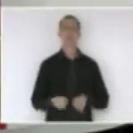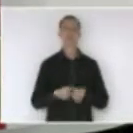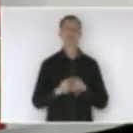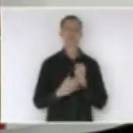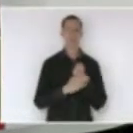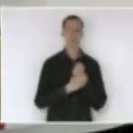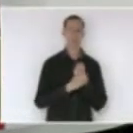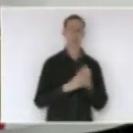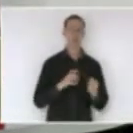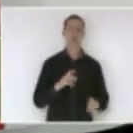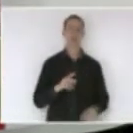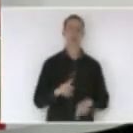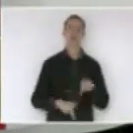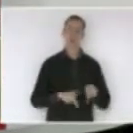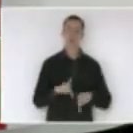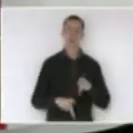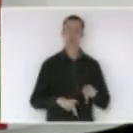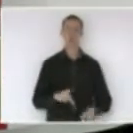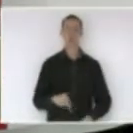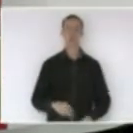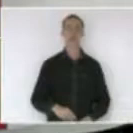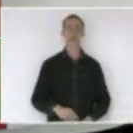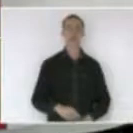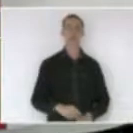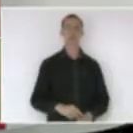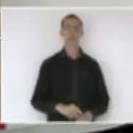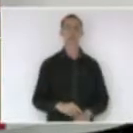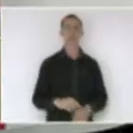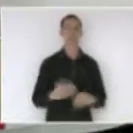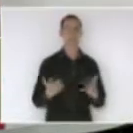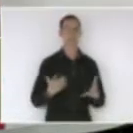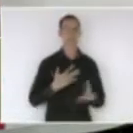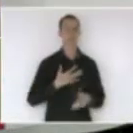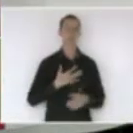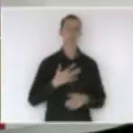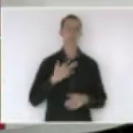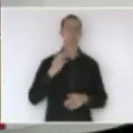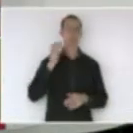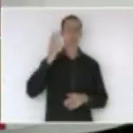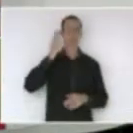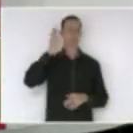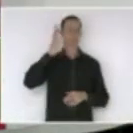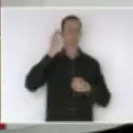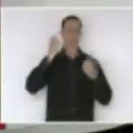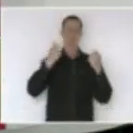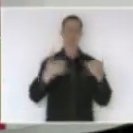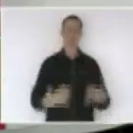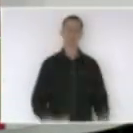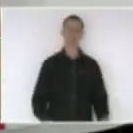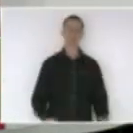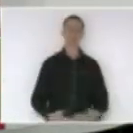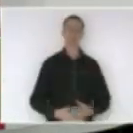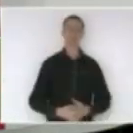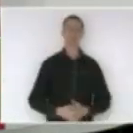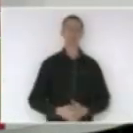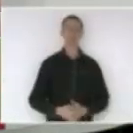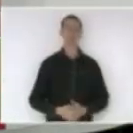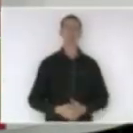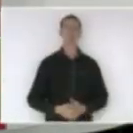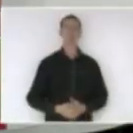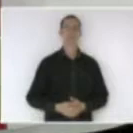financiar a geração de emprego e renda no nosso Estado. Então, é isto que eu queria deixar aqui registrado. E não é só,